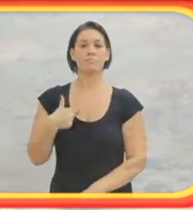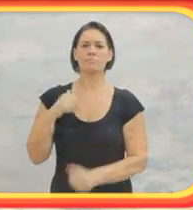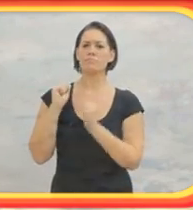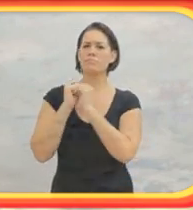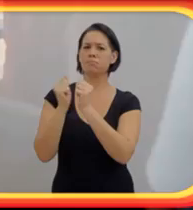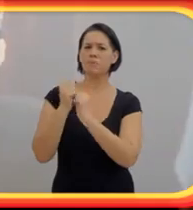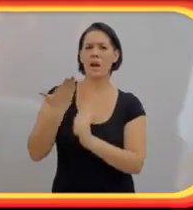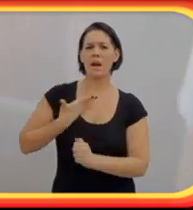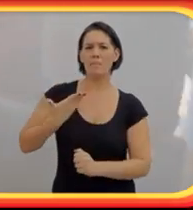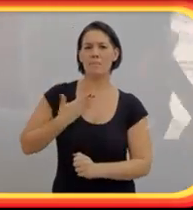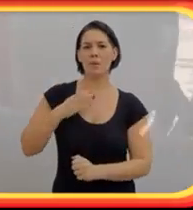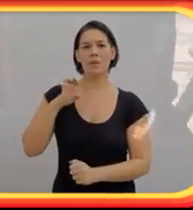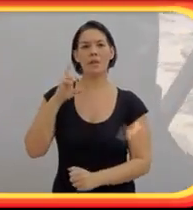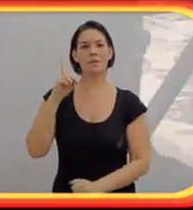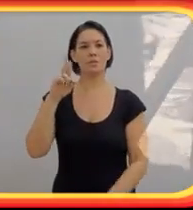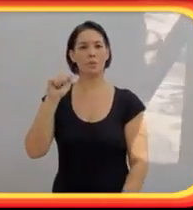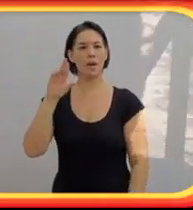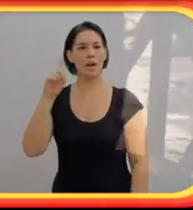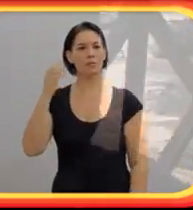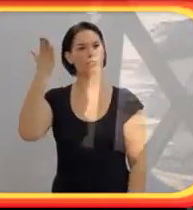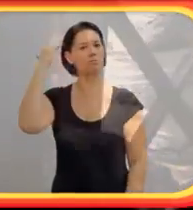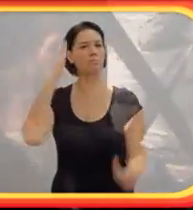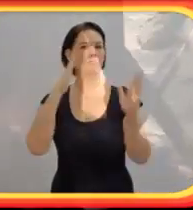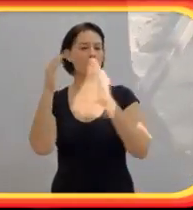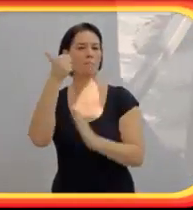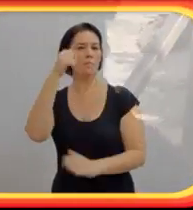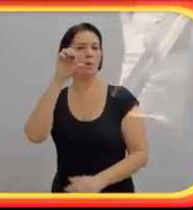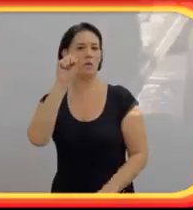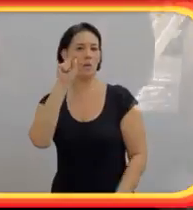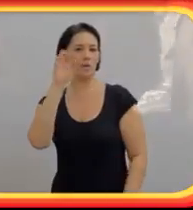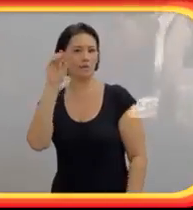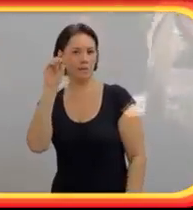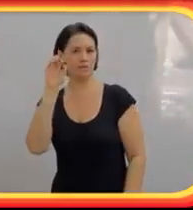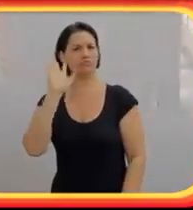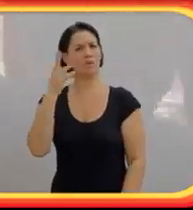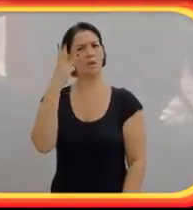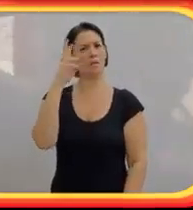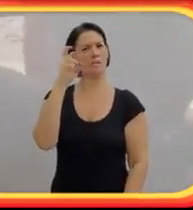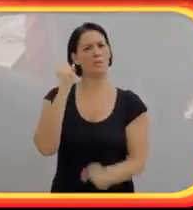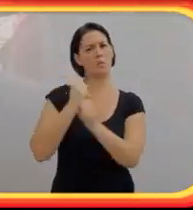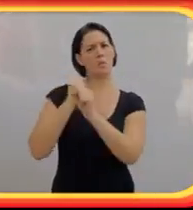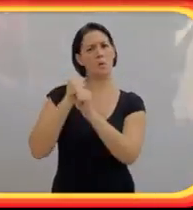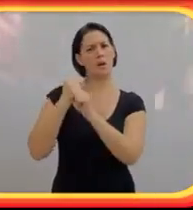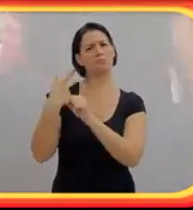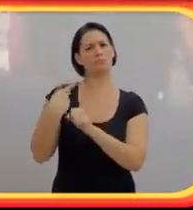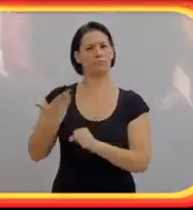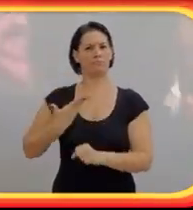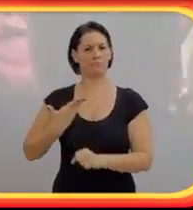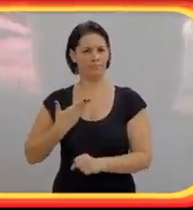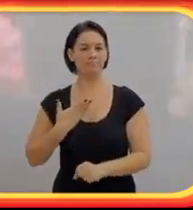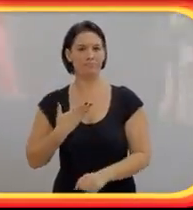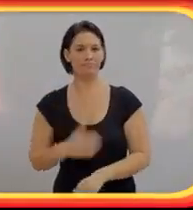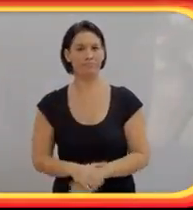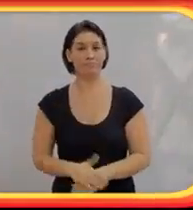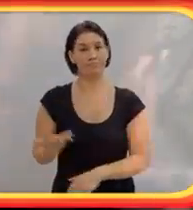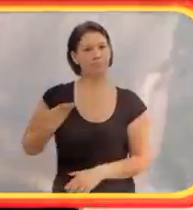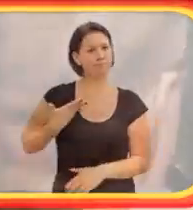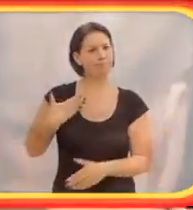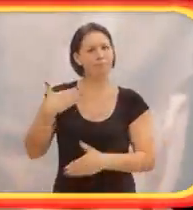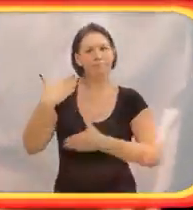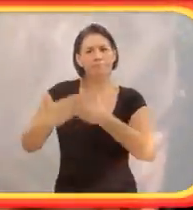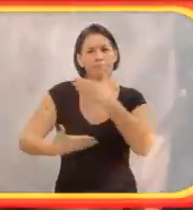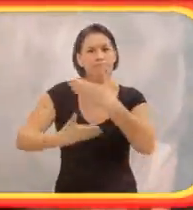estranho. E sou amigo do Eduardo desde 80, uns 35 anos que a gente se